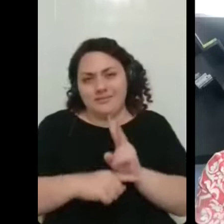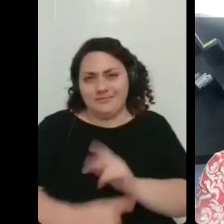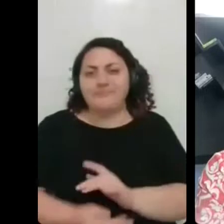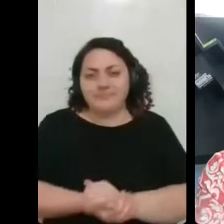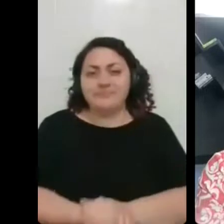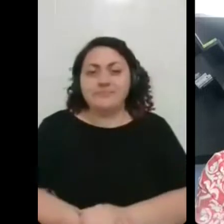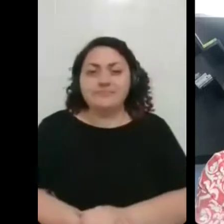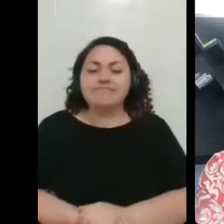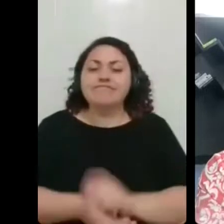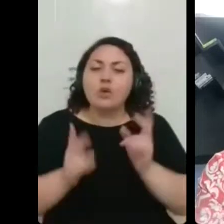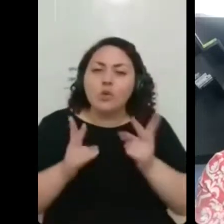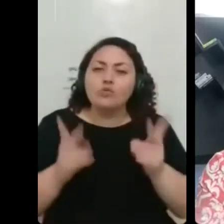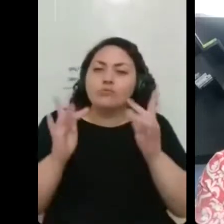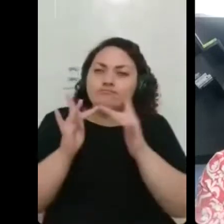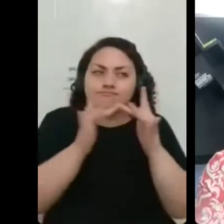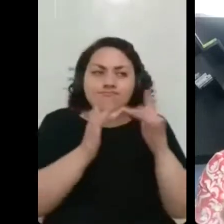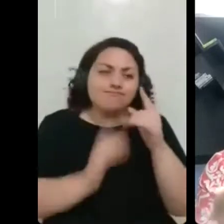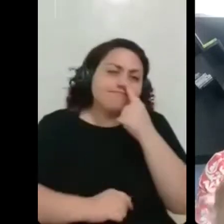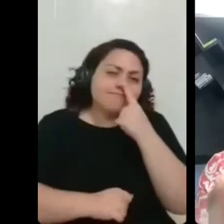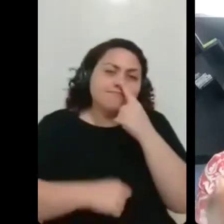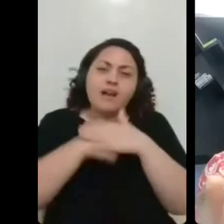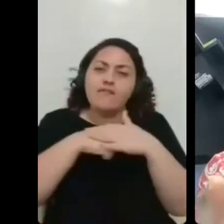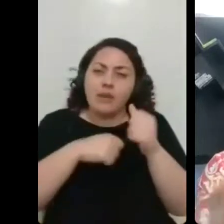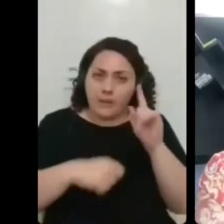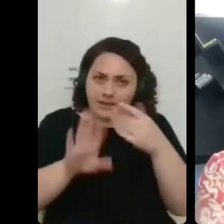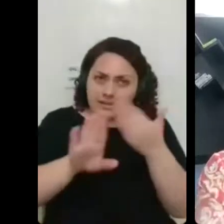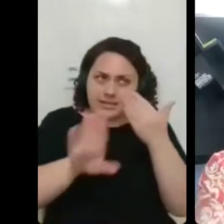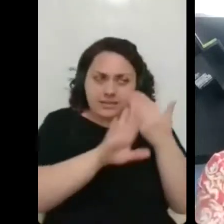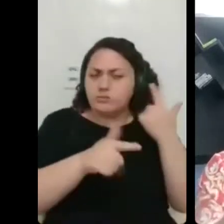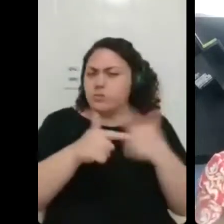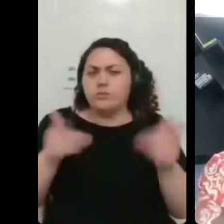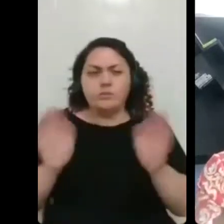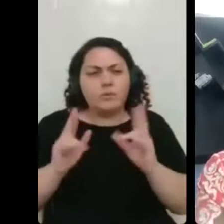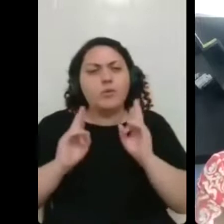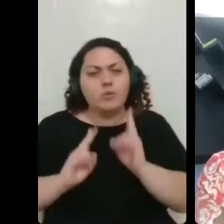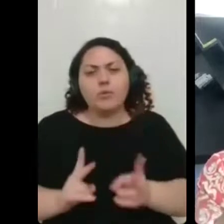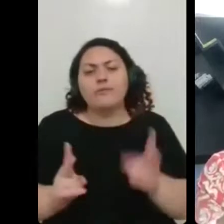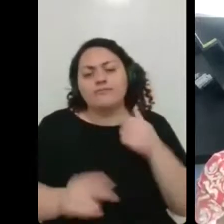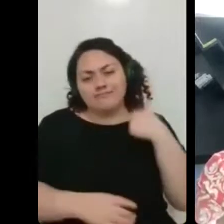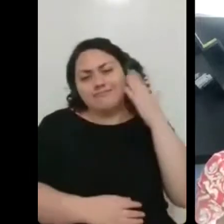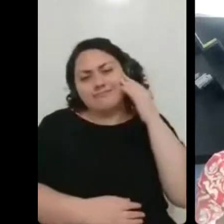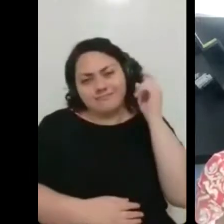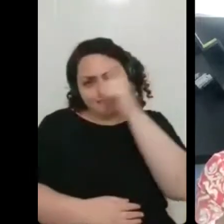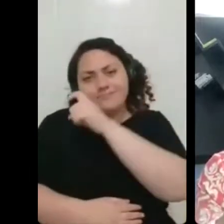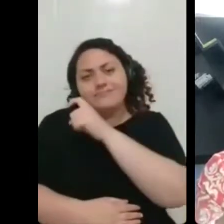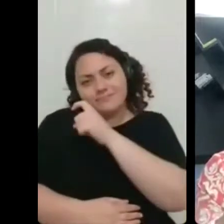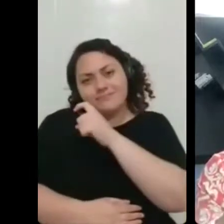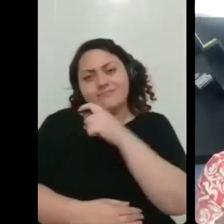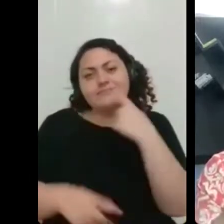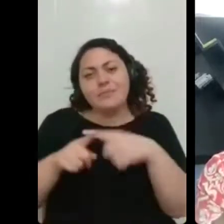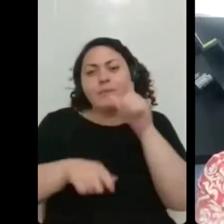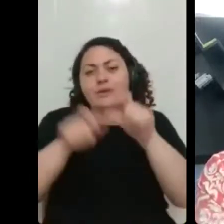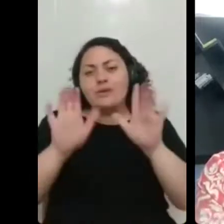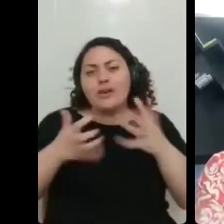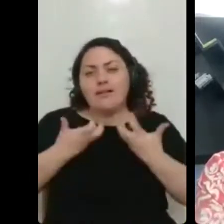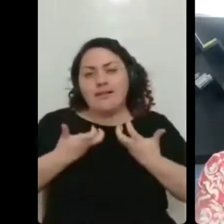cultivar eles mesmo à distância apesar de que seja difícil às vezes todo mundo já está saturado do meio